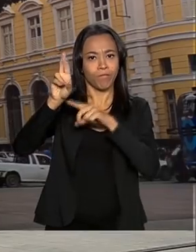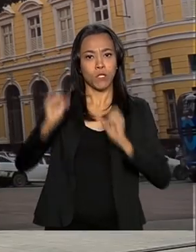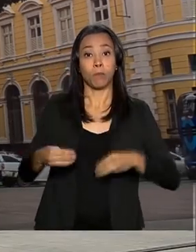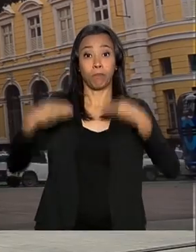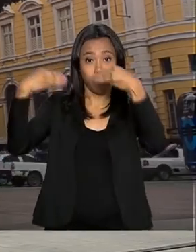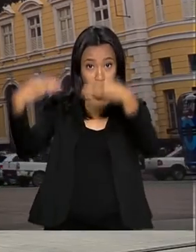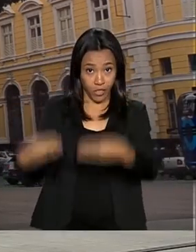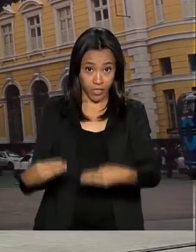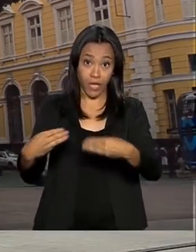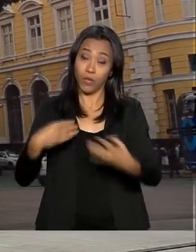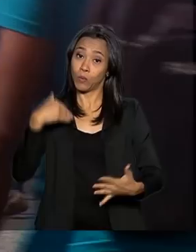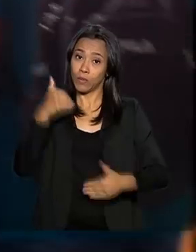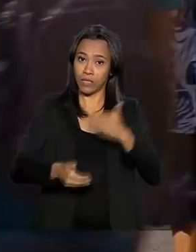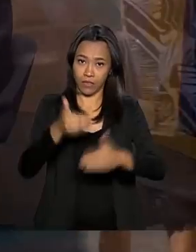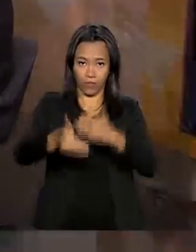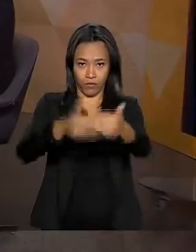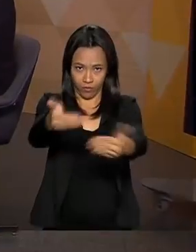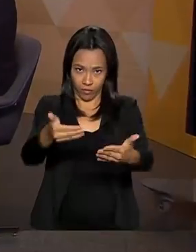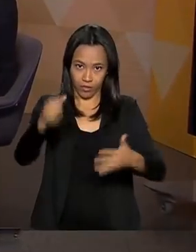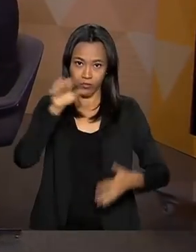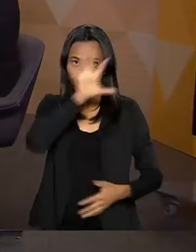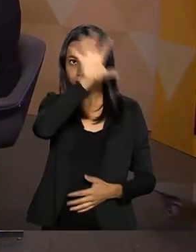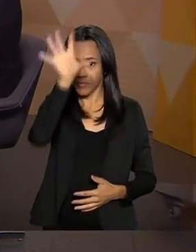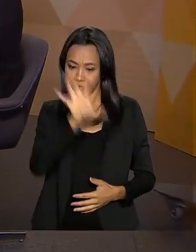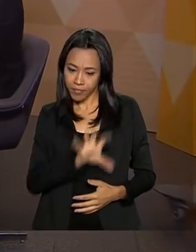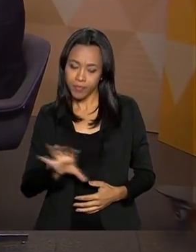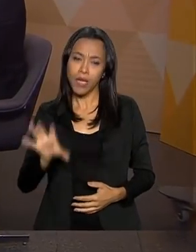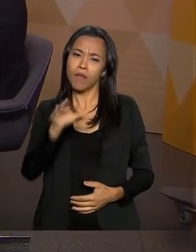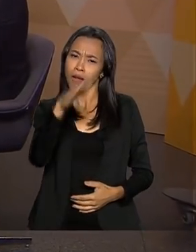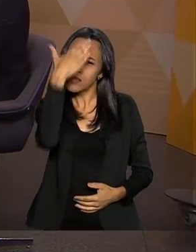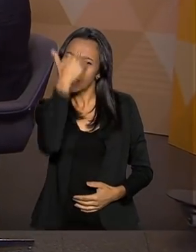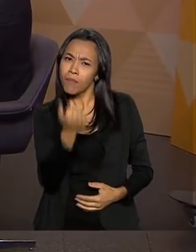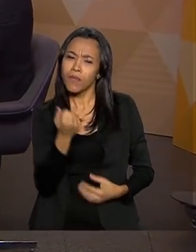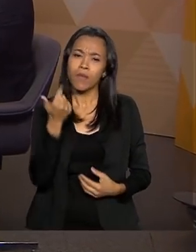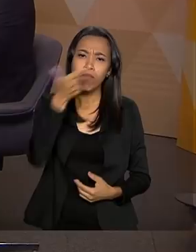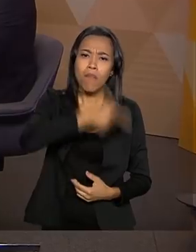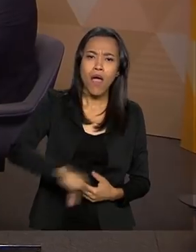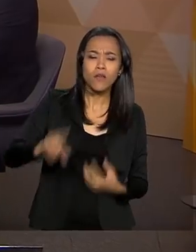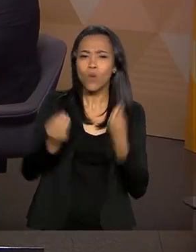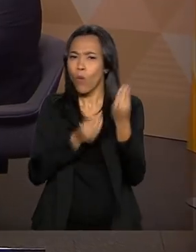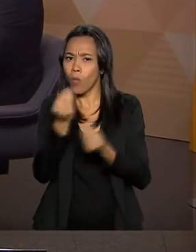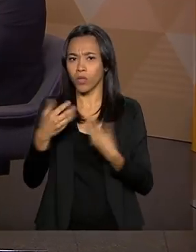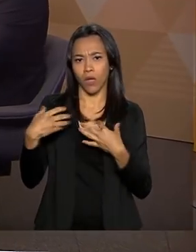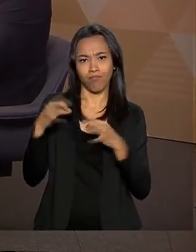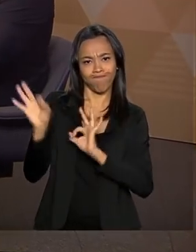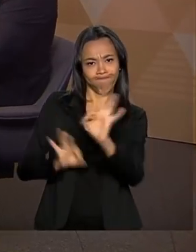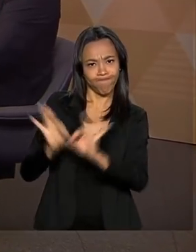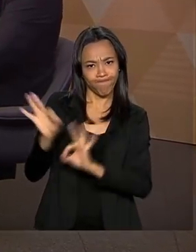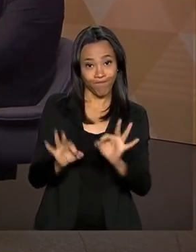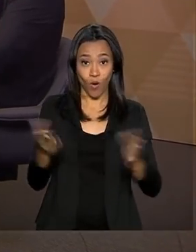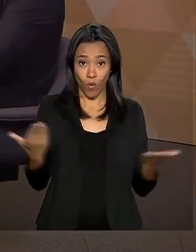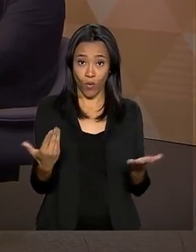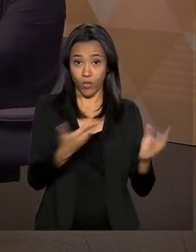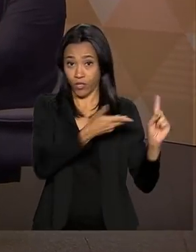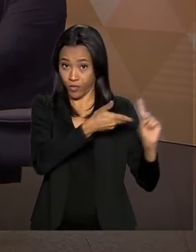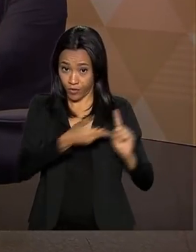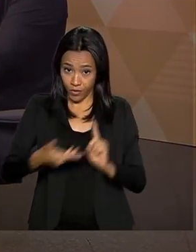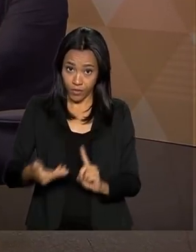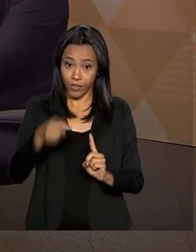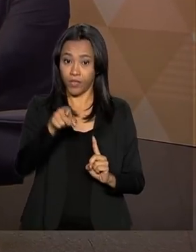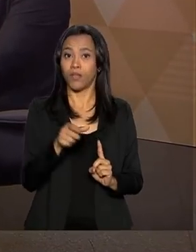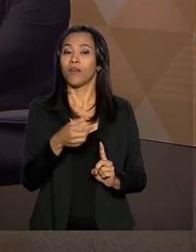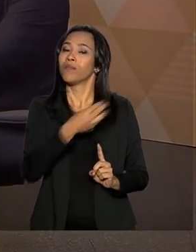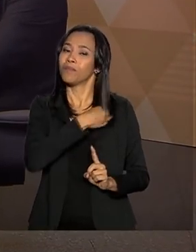Desenvolvimento Regional. Para saber mais sobre o andamento deste trabalho, eu recebo aqui hoje o ministro Gustavo